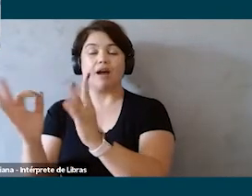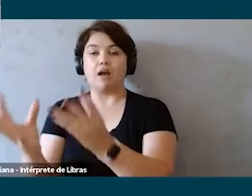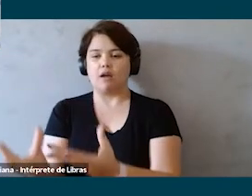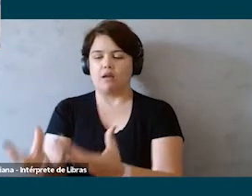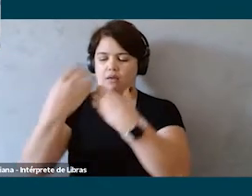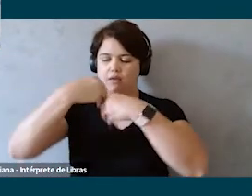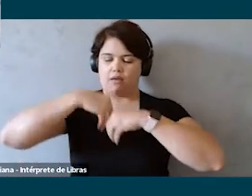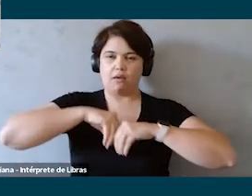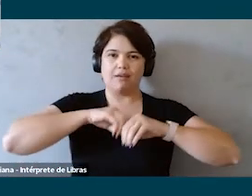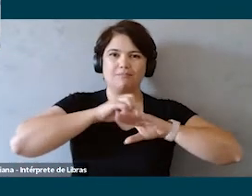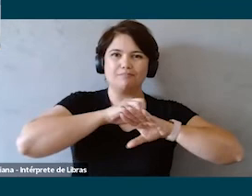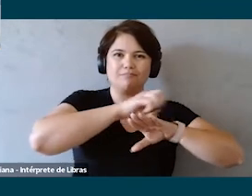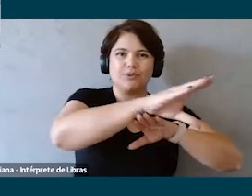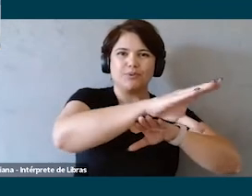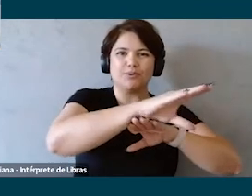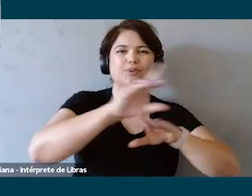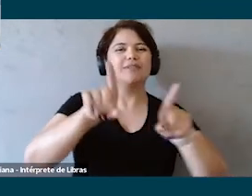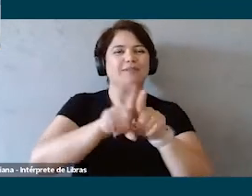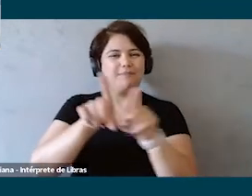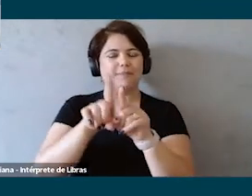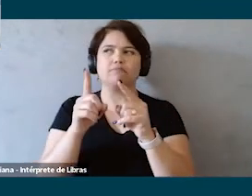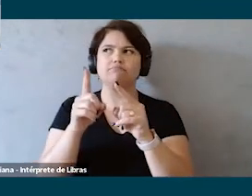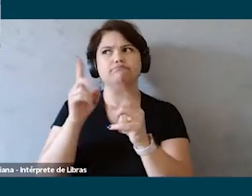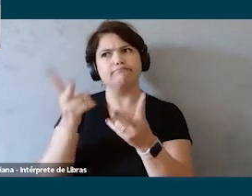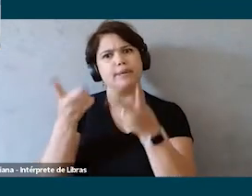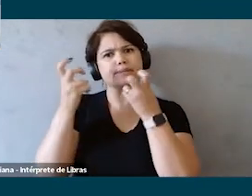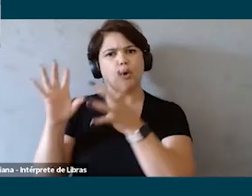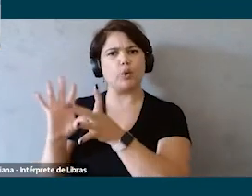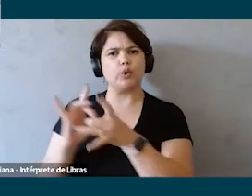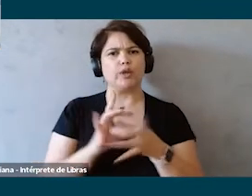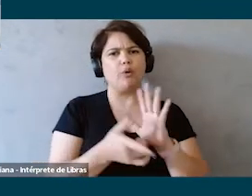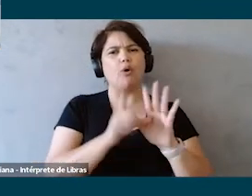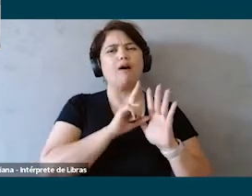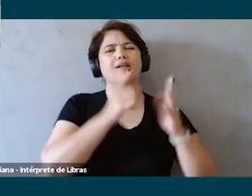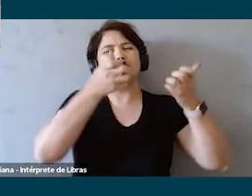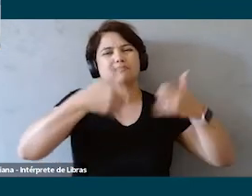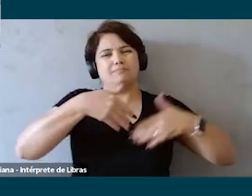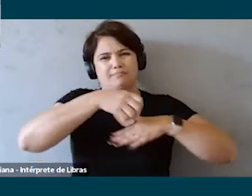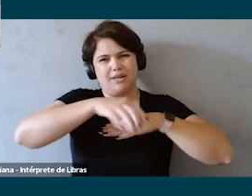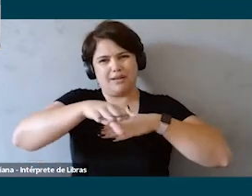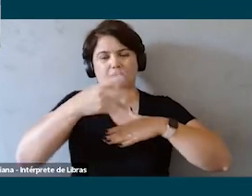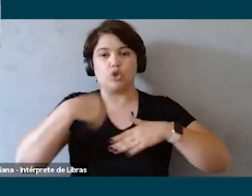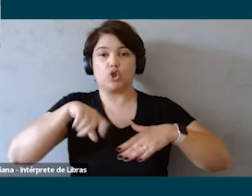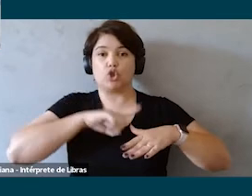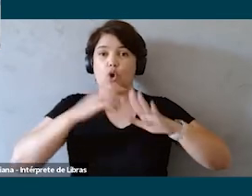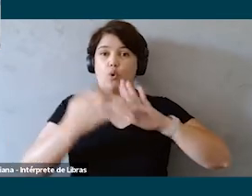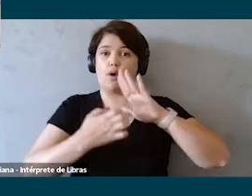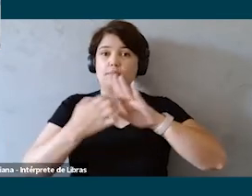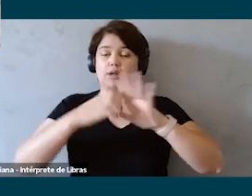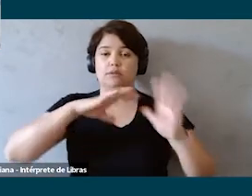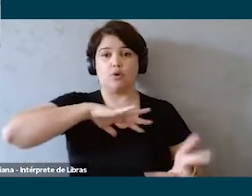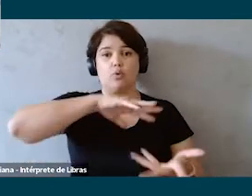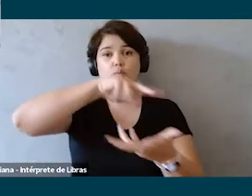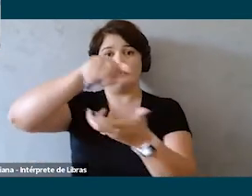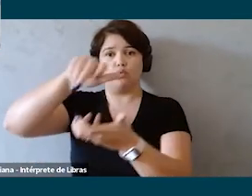a replicar esse processo obviamente que observando o contexto como eu falei lá no início somos uma empresa global